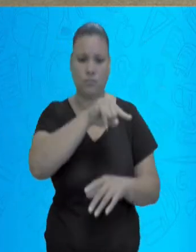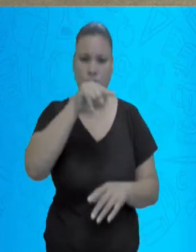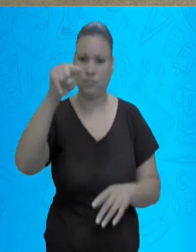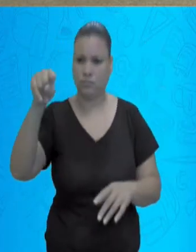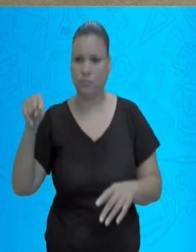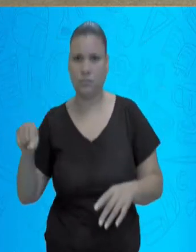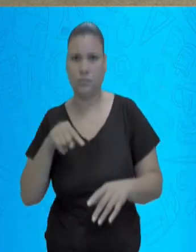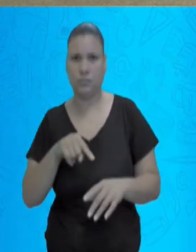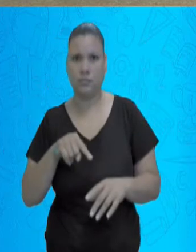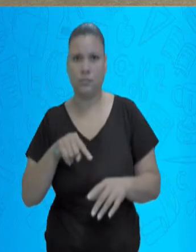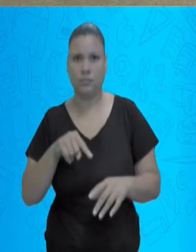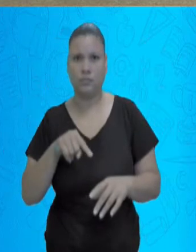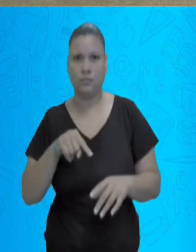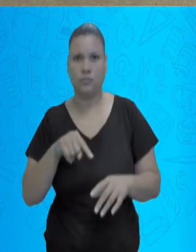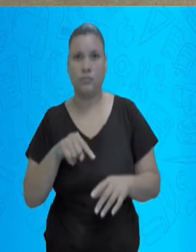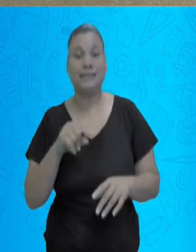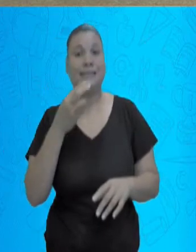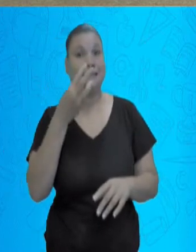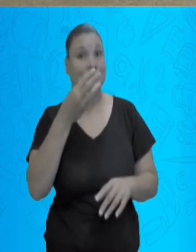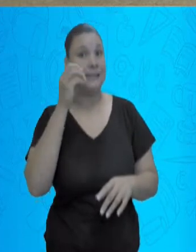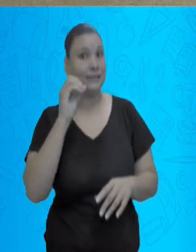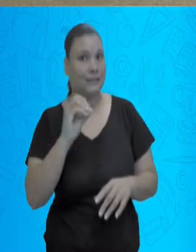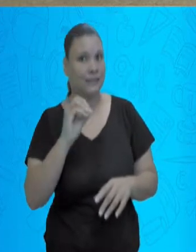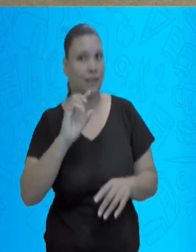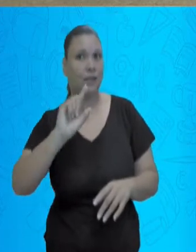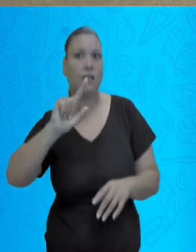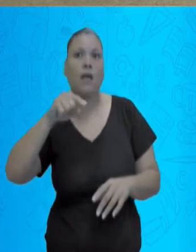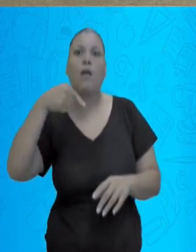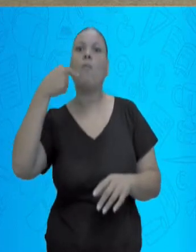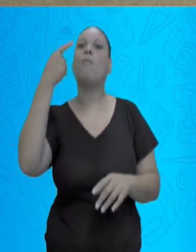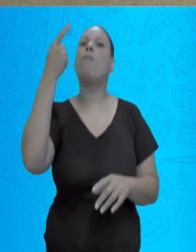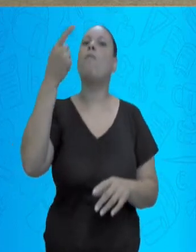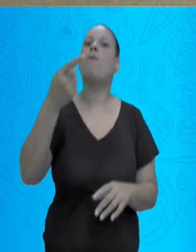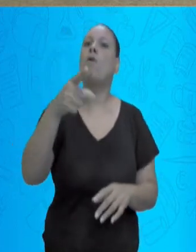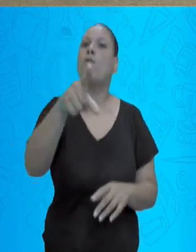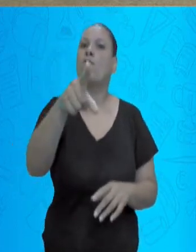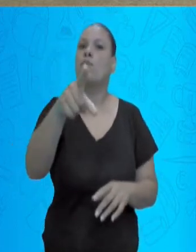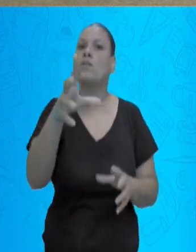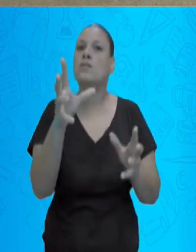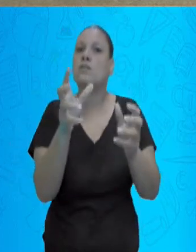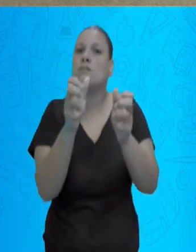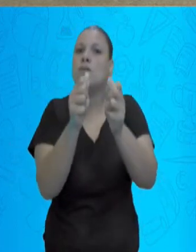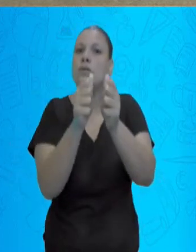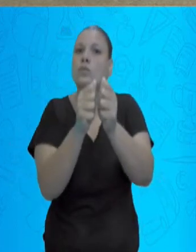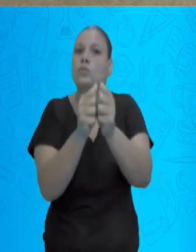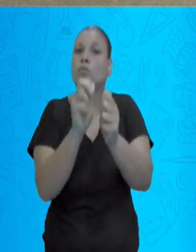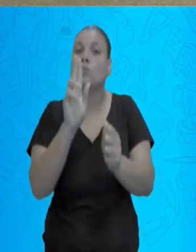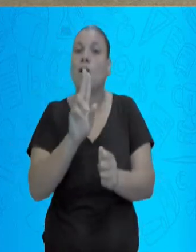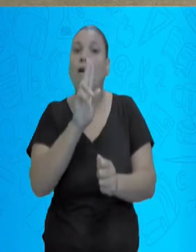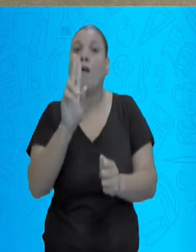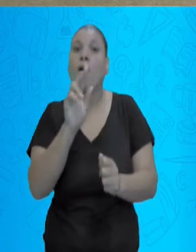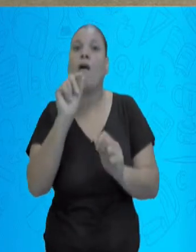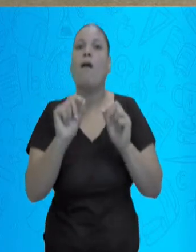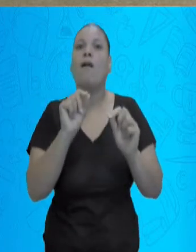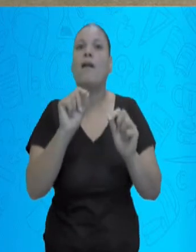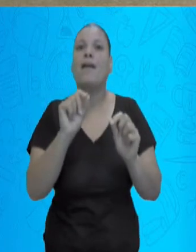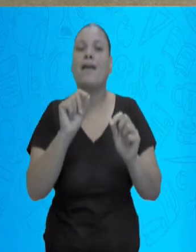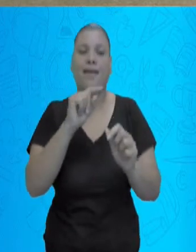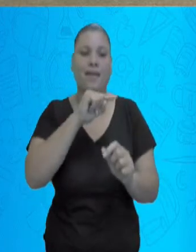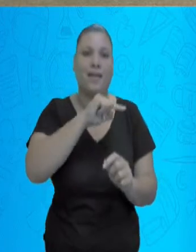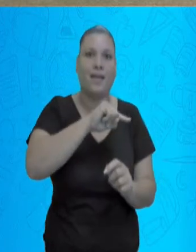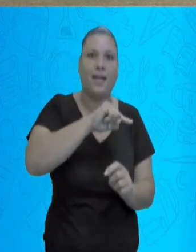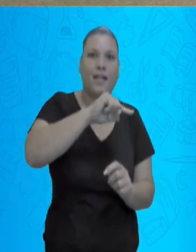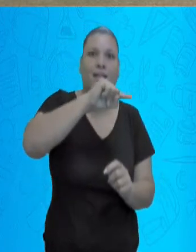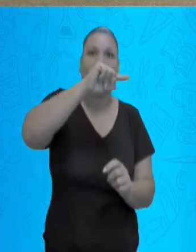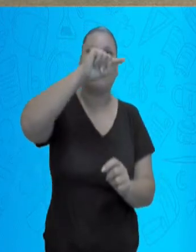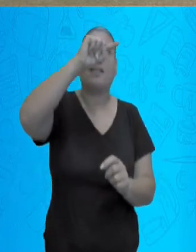fazendo uma linha. Mas não pode esquecer que uma linha, essa linha não pode se cruzar. Não